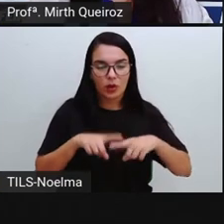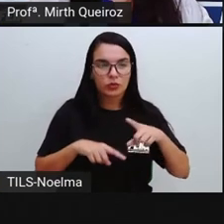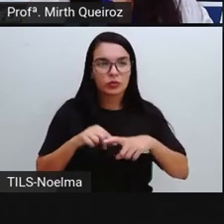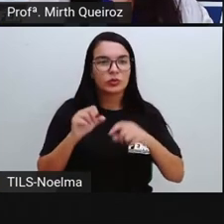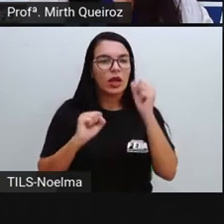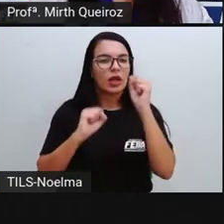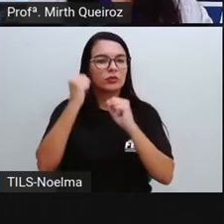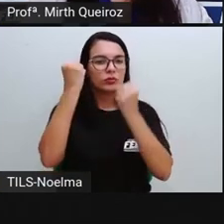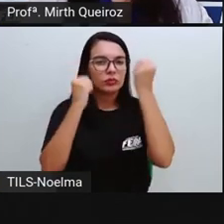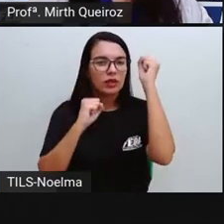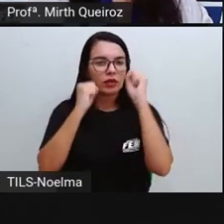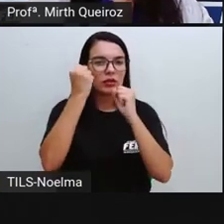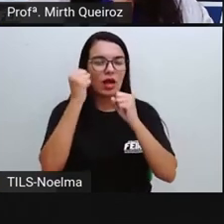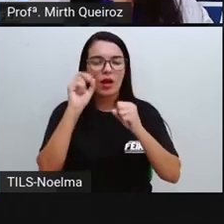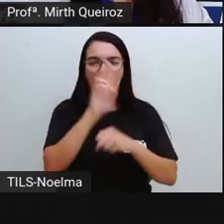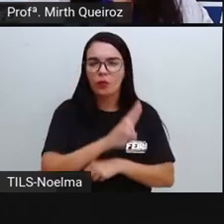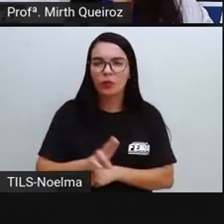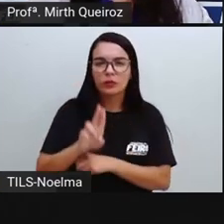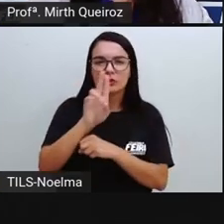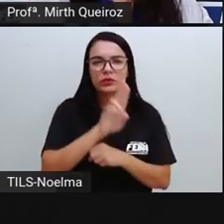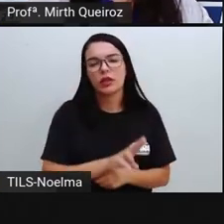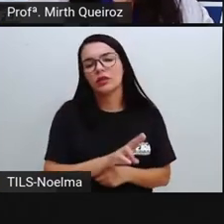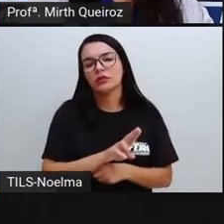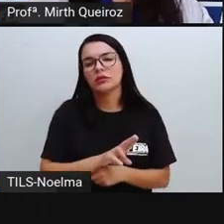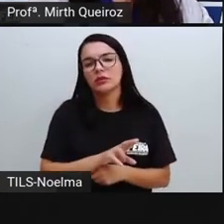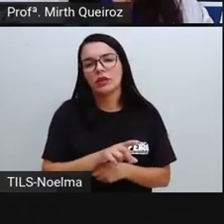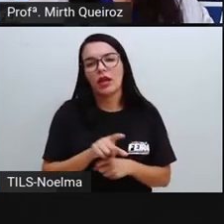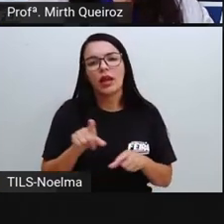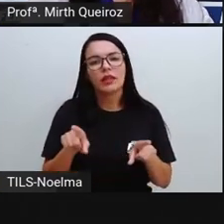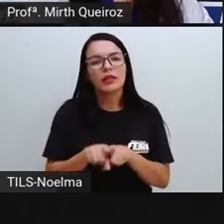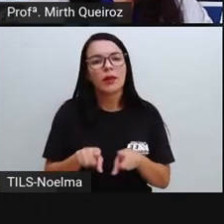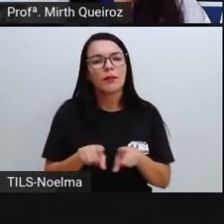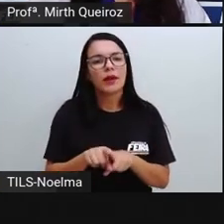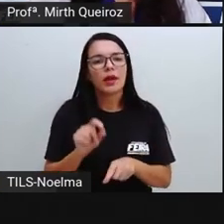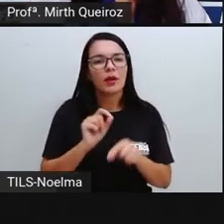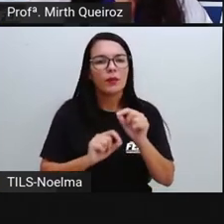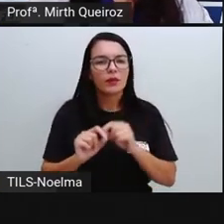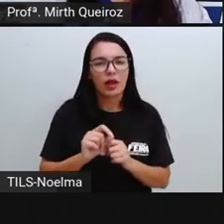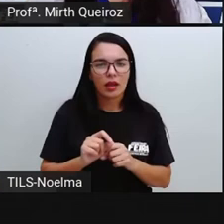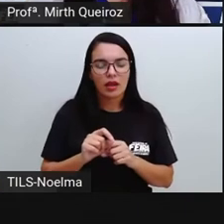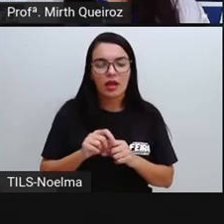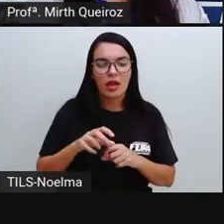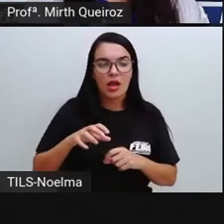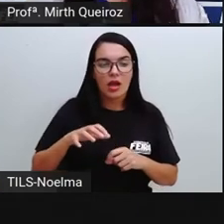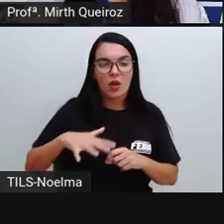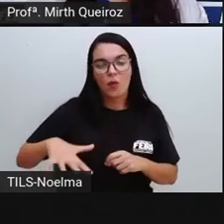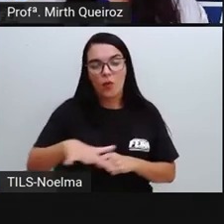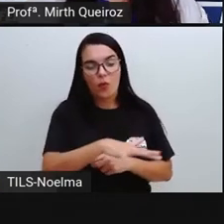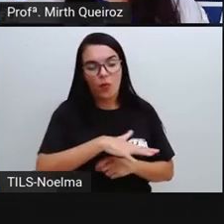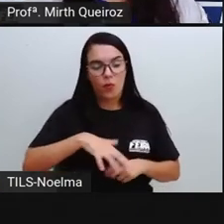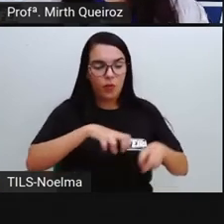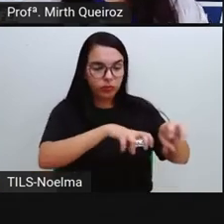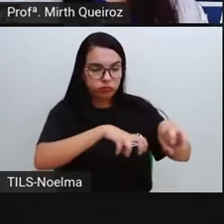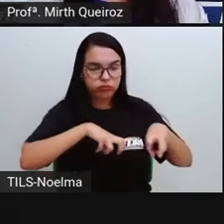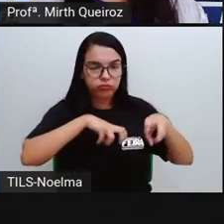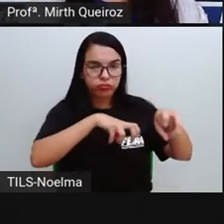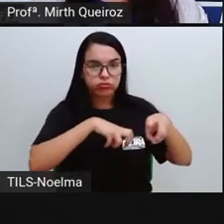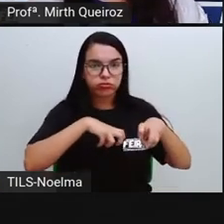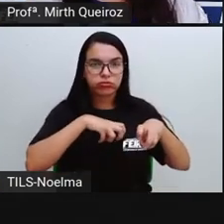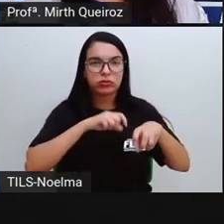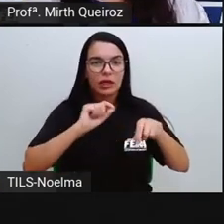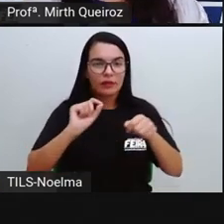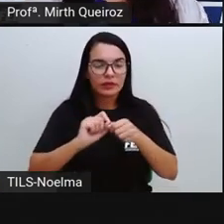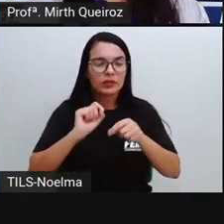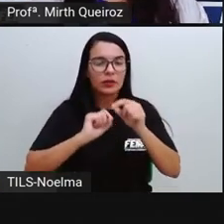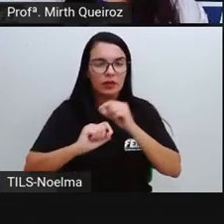suas plantações ou na criação dos animais, né? E o campo fornece a matéria-prima para as indústrias